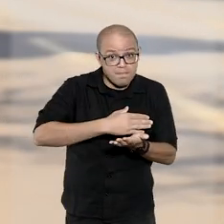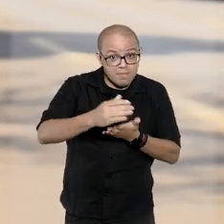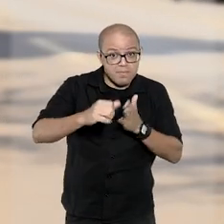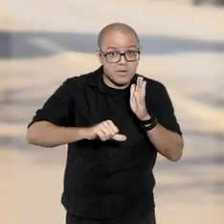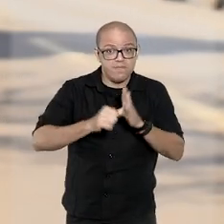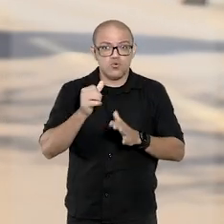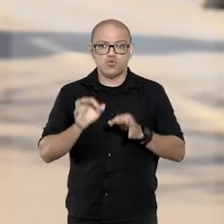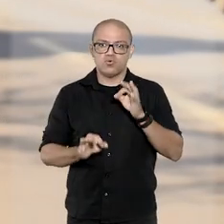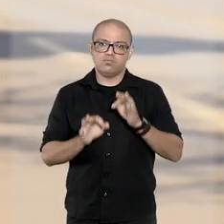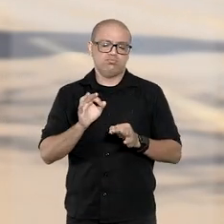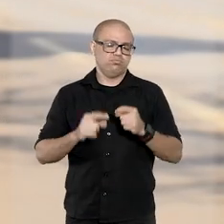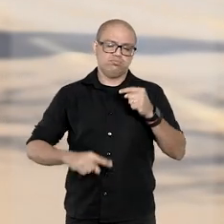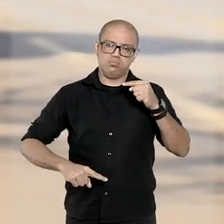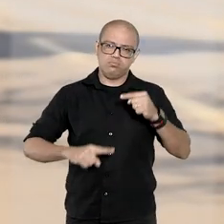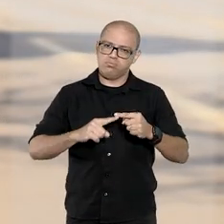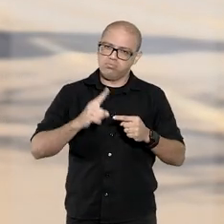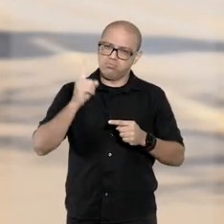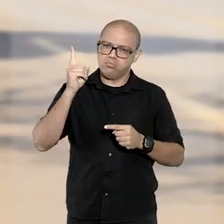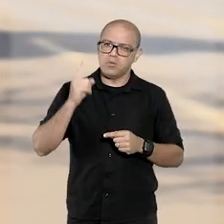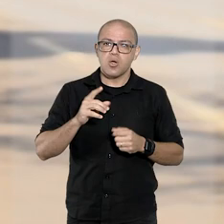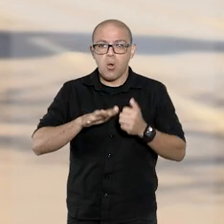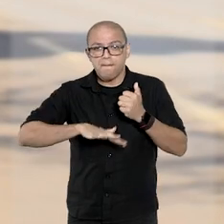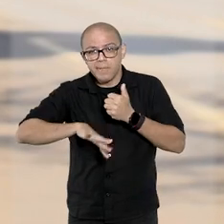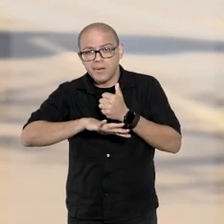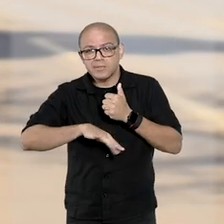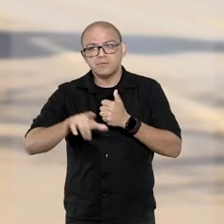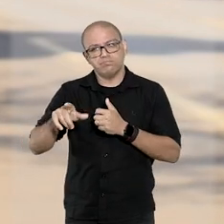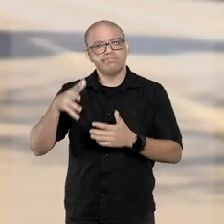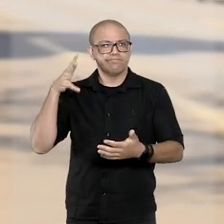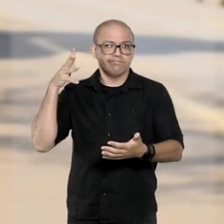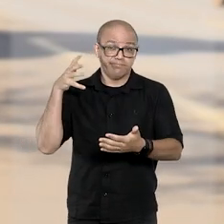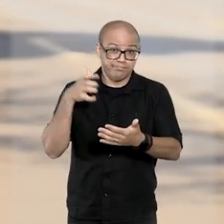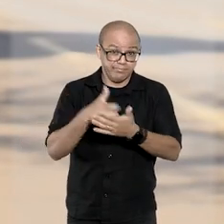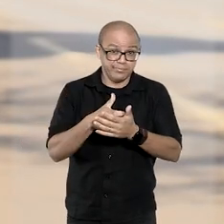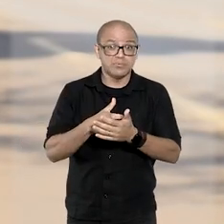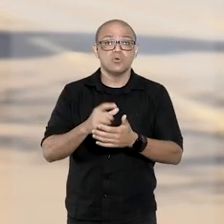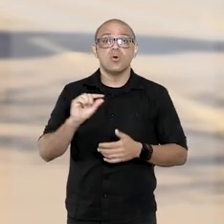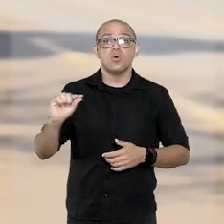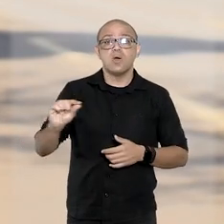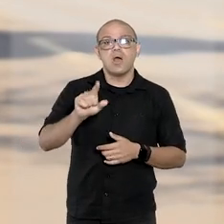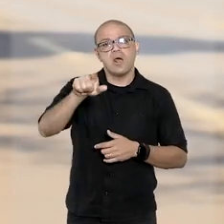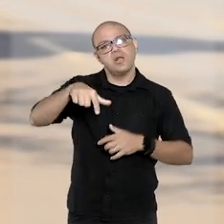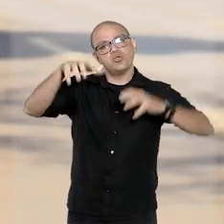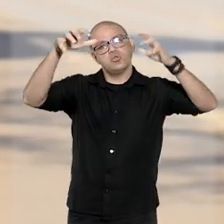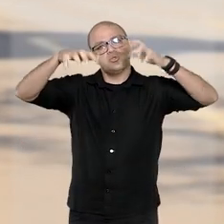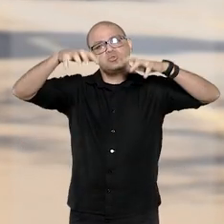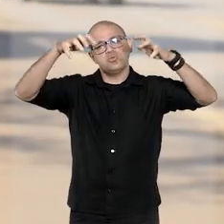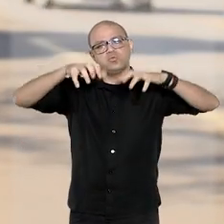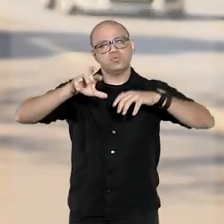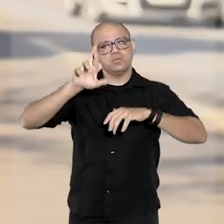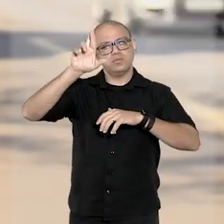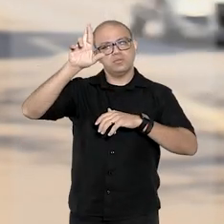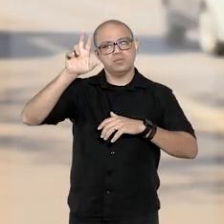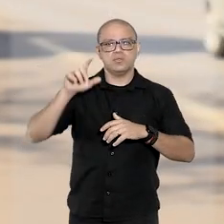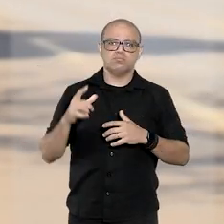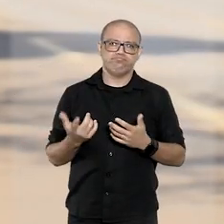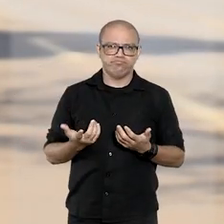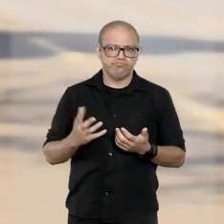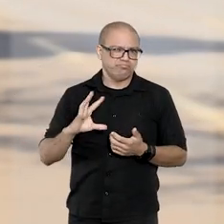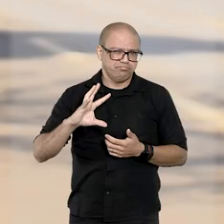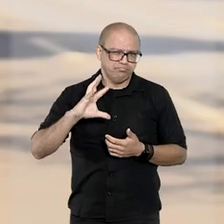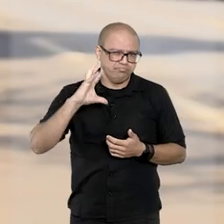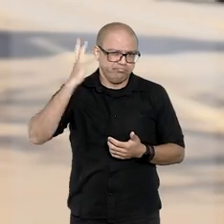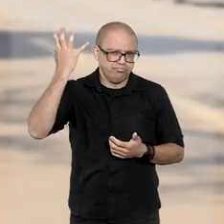a ação foi julgada improcedente, com o fundamento de que o acidente teria decorrido das chuvas, caracterizando caso fortuito